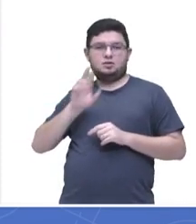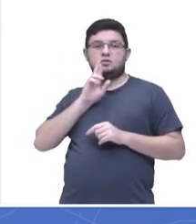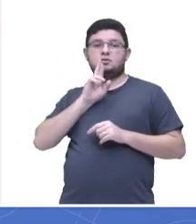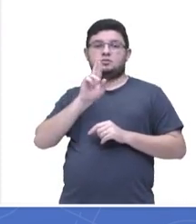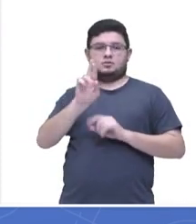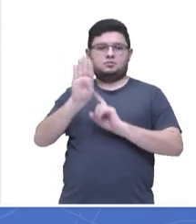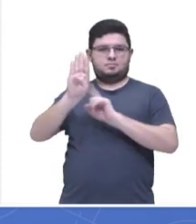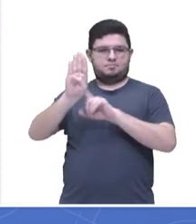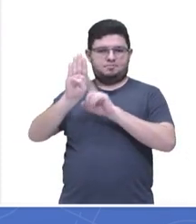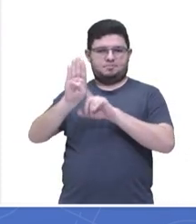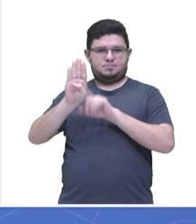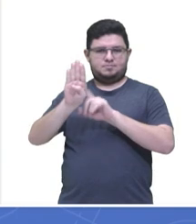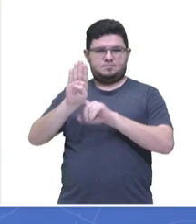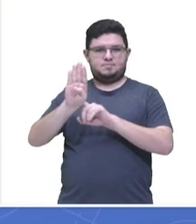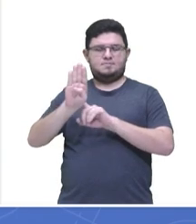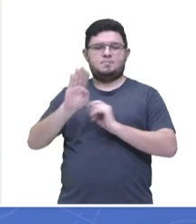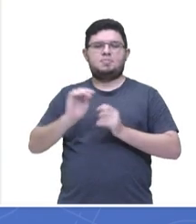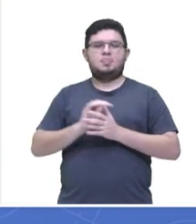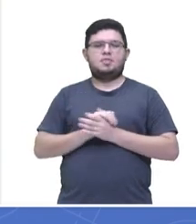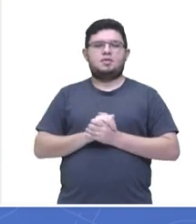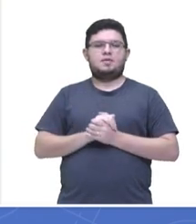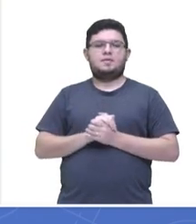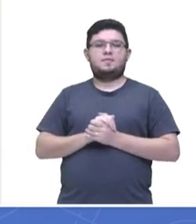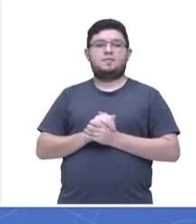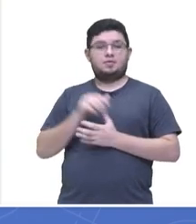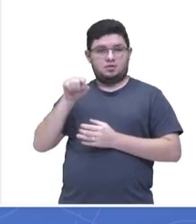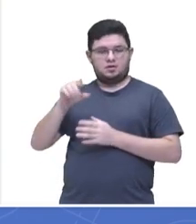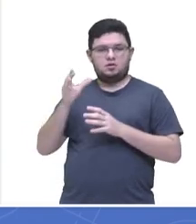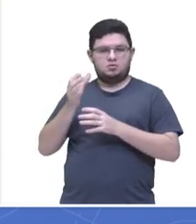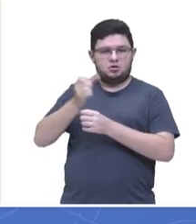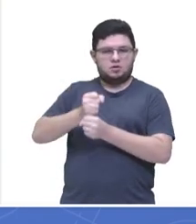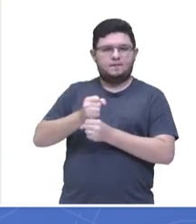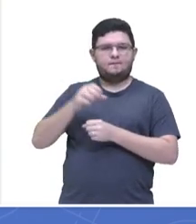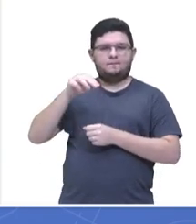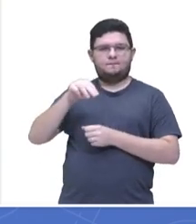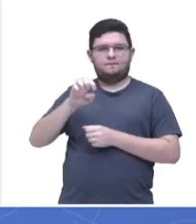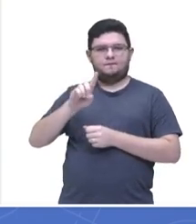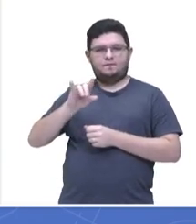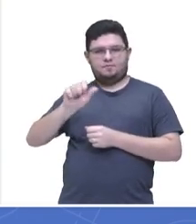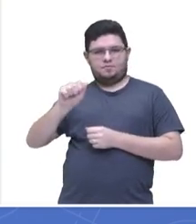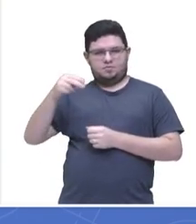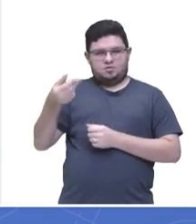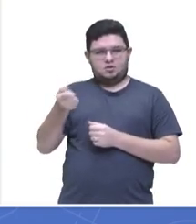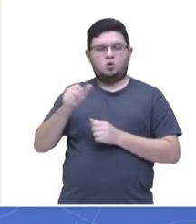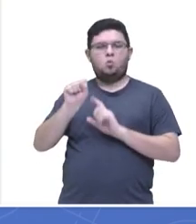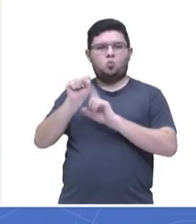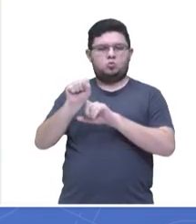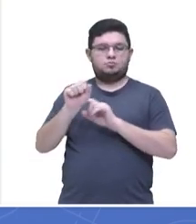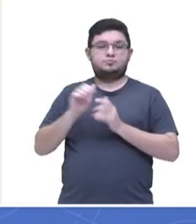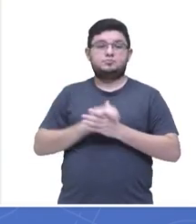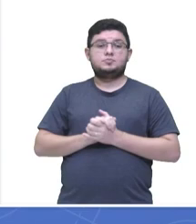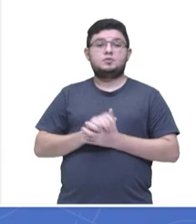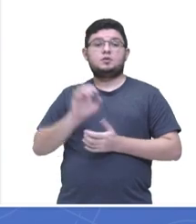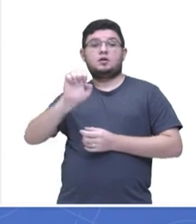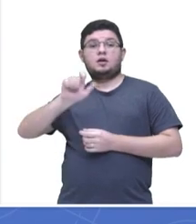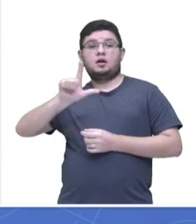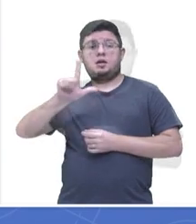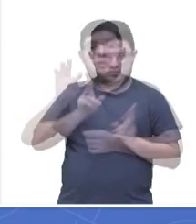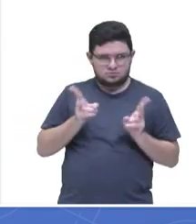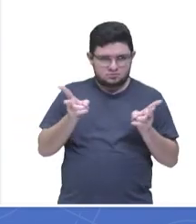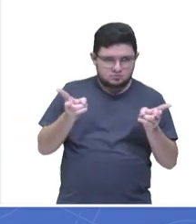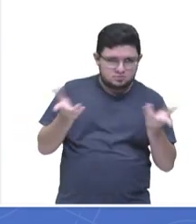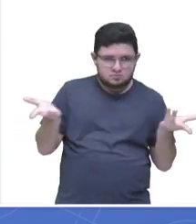letra B, tá? Que a mediana vale 8, não é isso? Elton Araújo, resposta letra D.